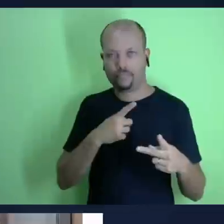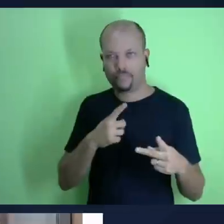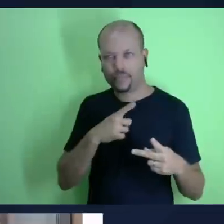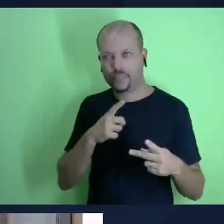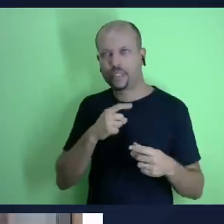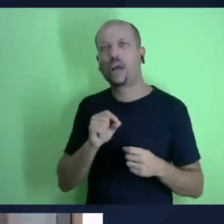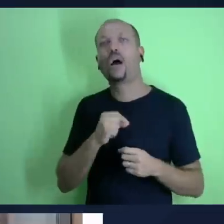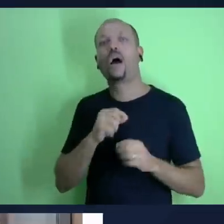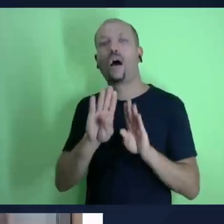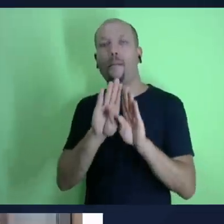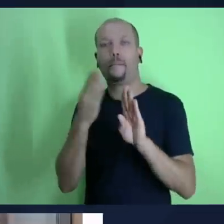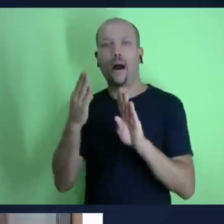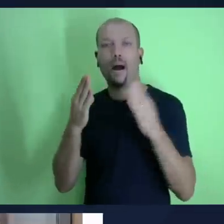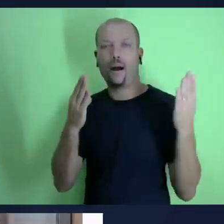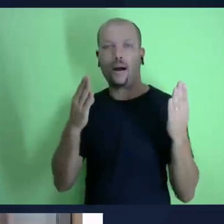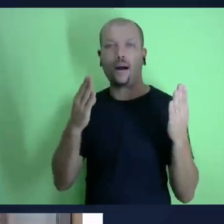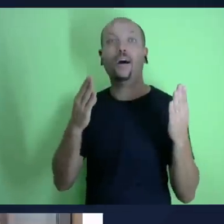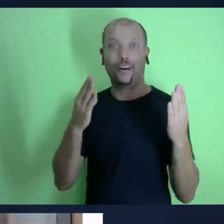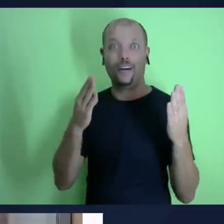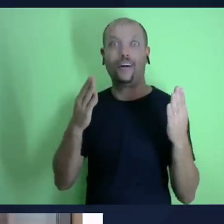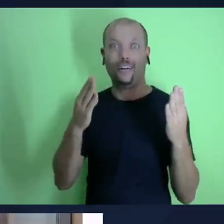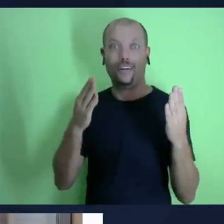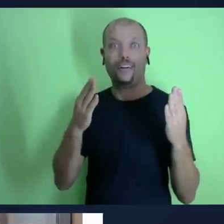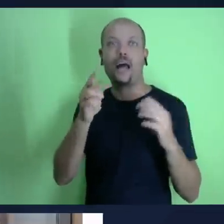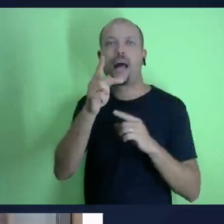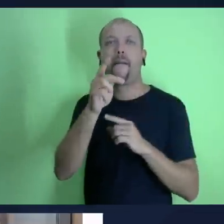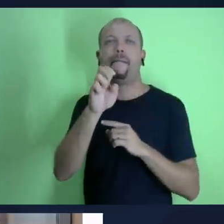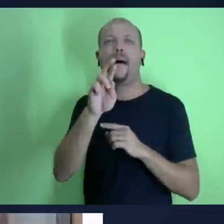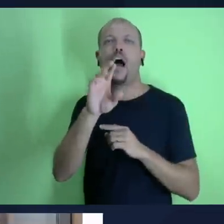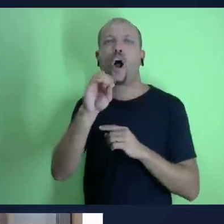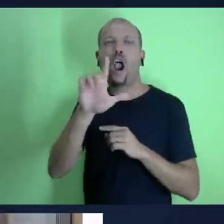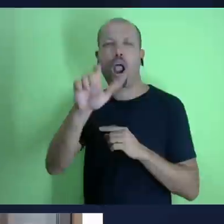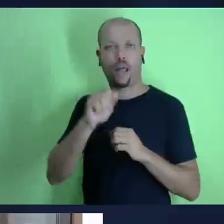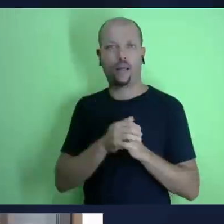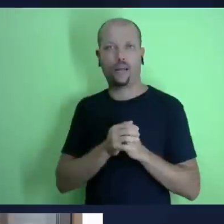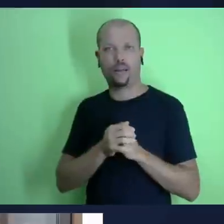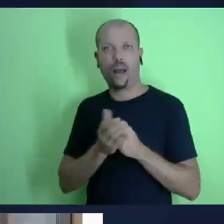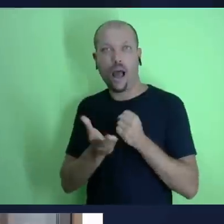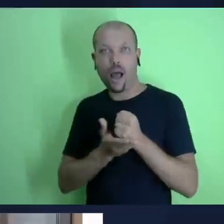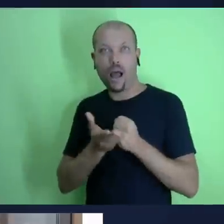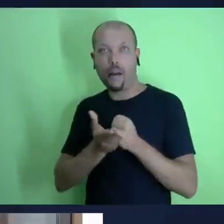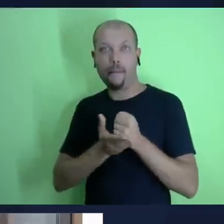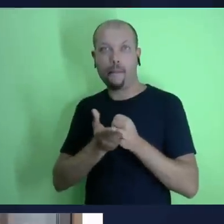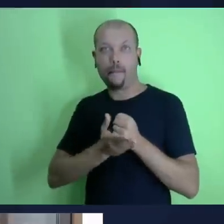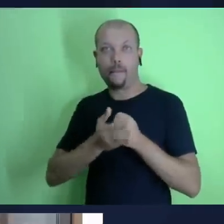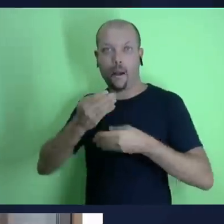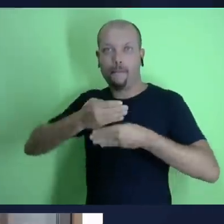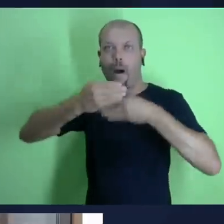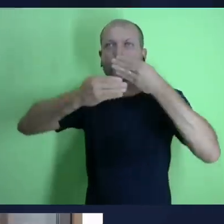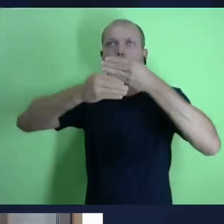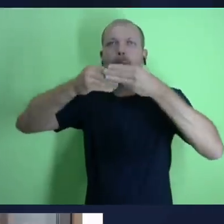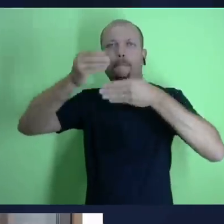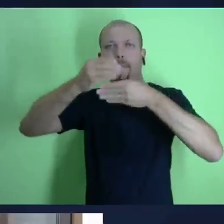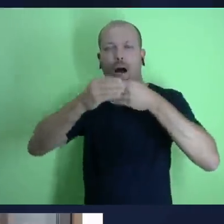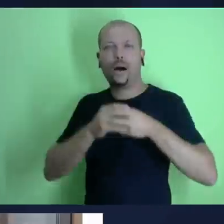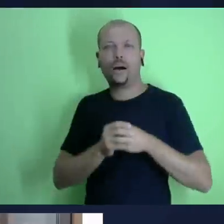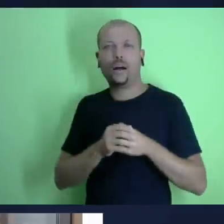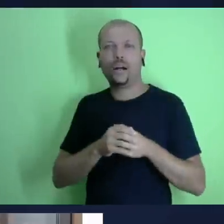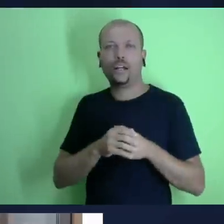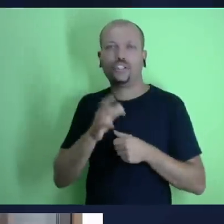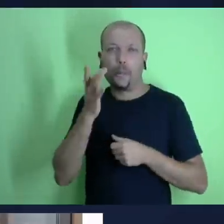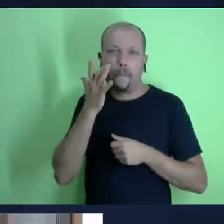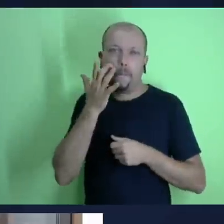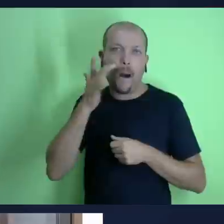imagina aí o que tipo de tesouro são esses que a gente pode acumular no céu o maior